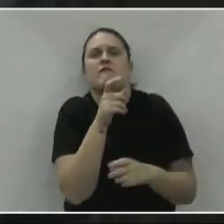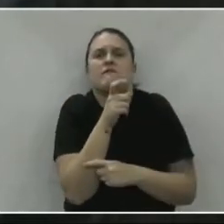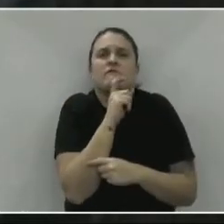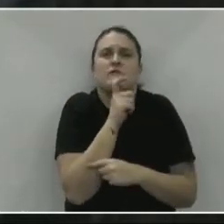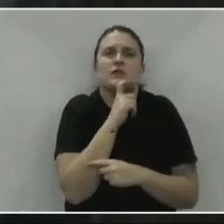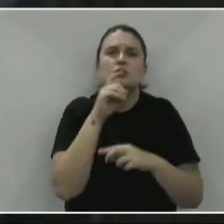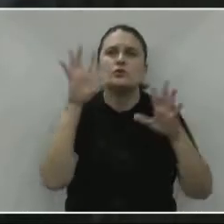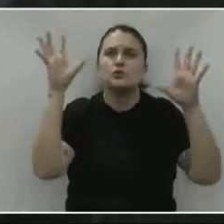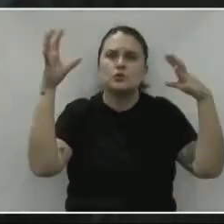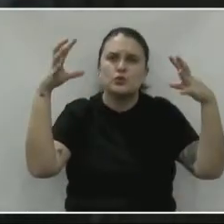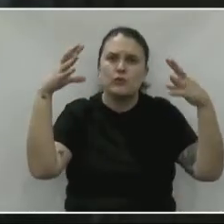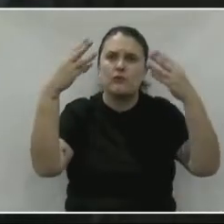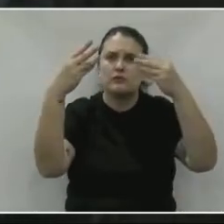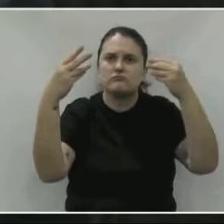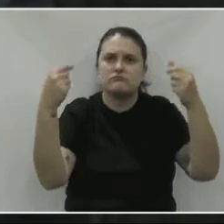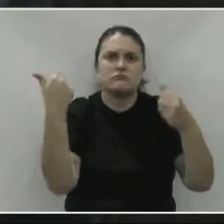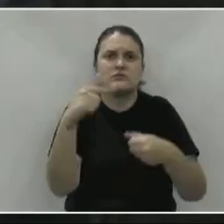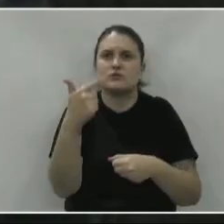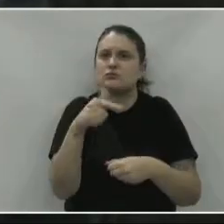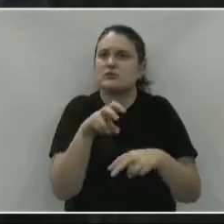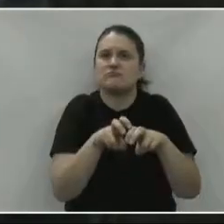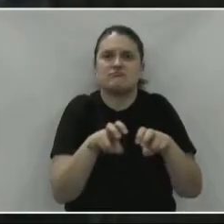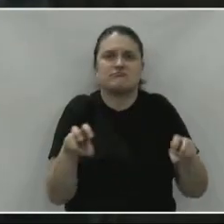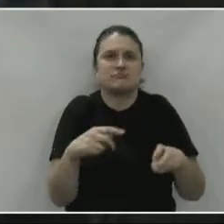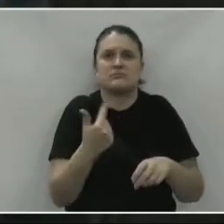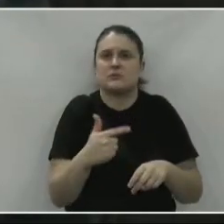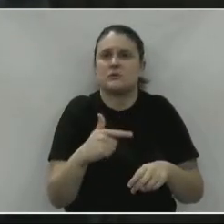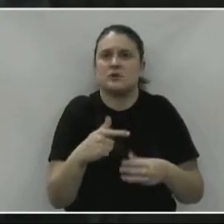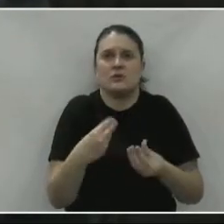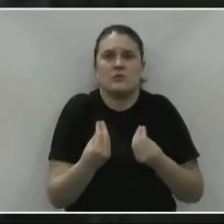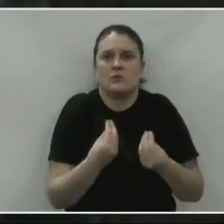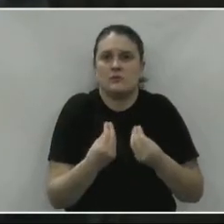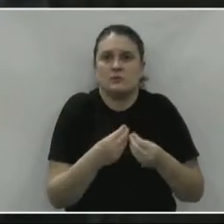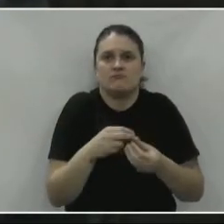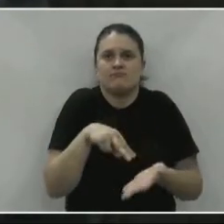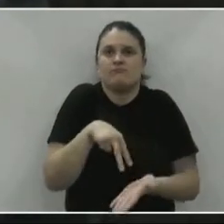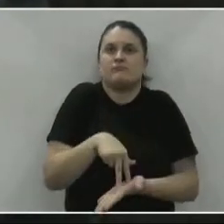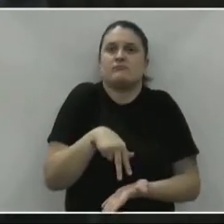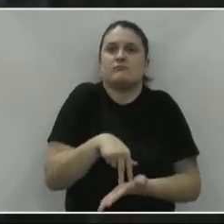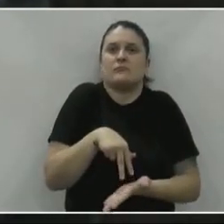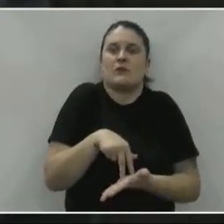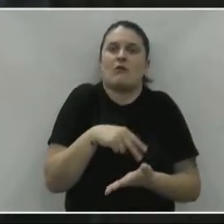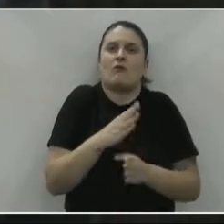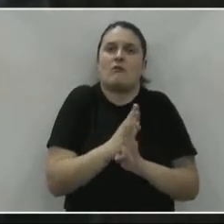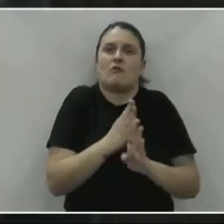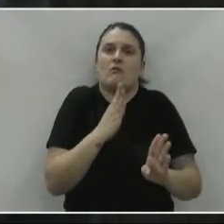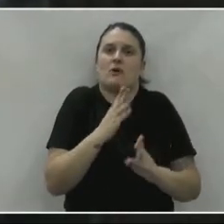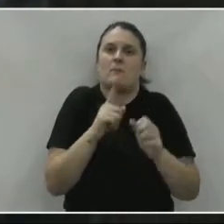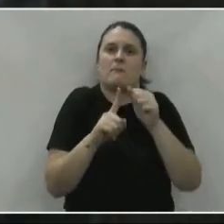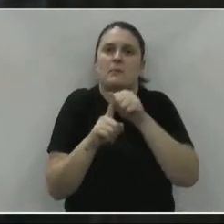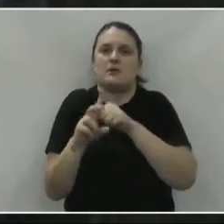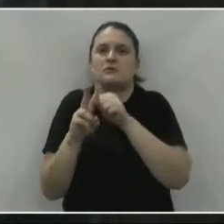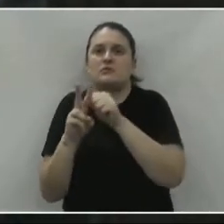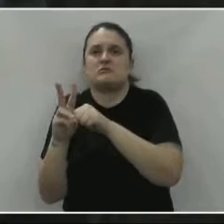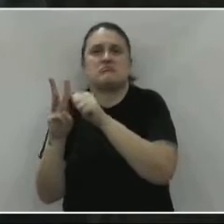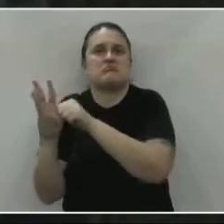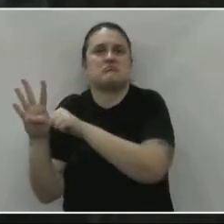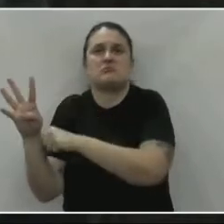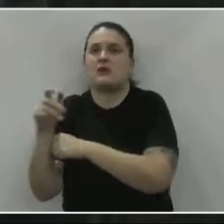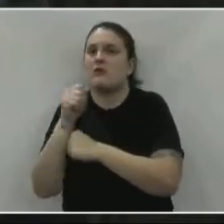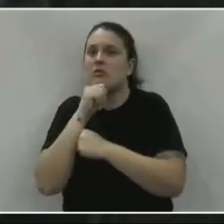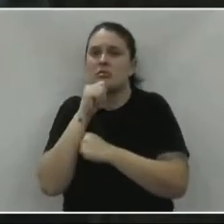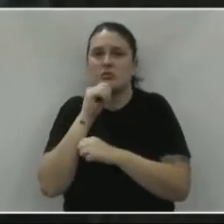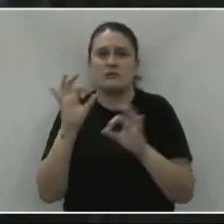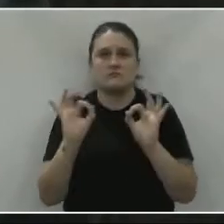chuva, não tem banco para esperar, e passa um mês, passa dois meses e ninguém vê